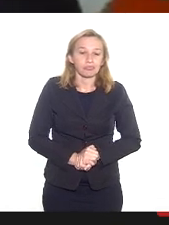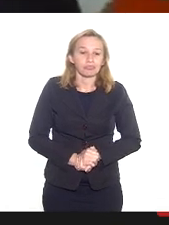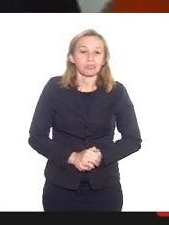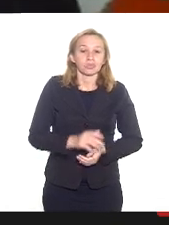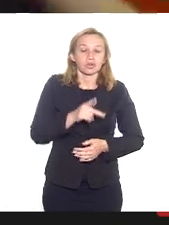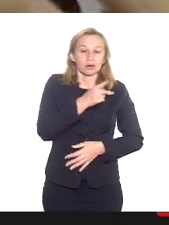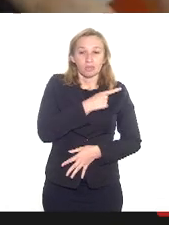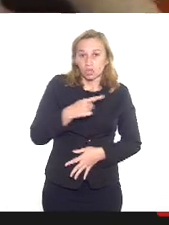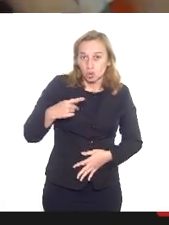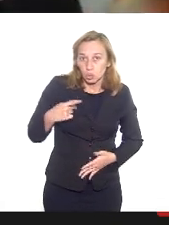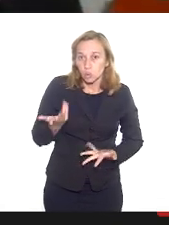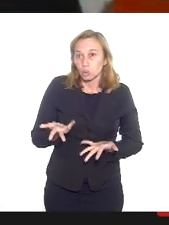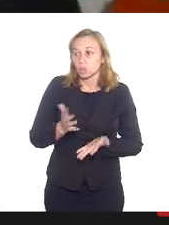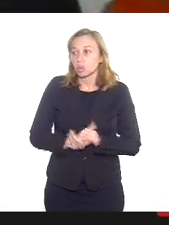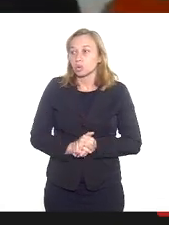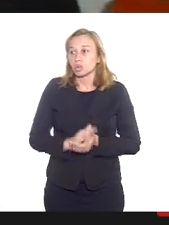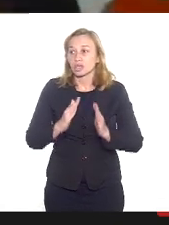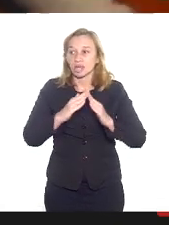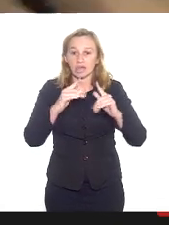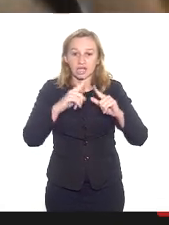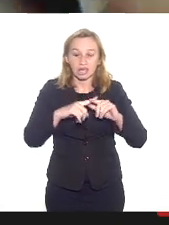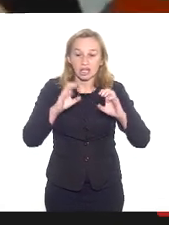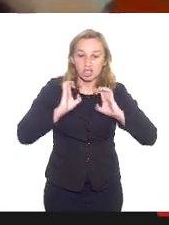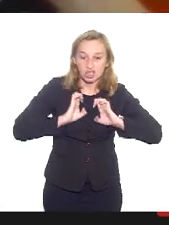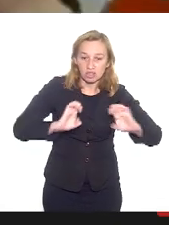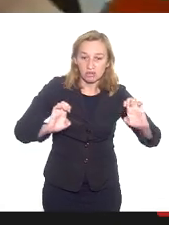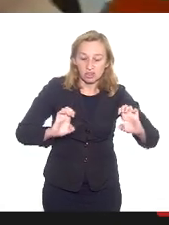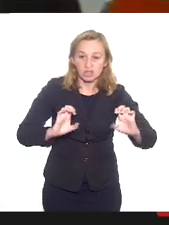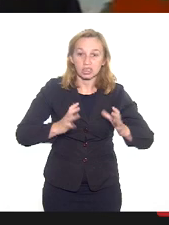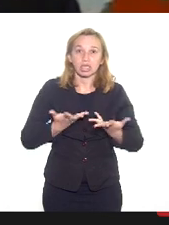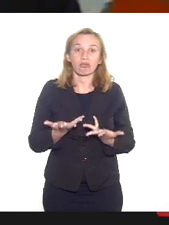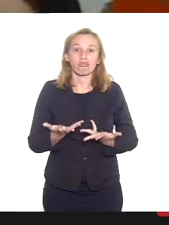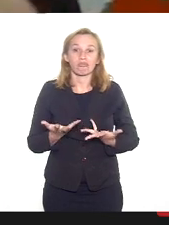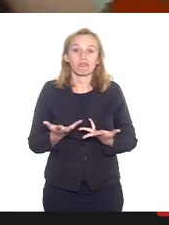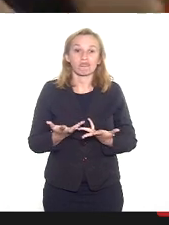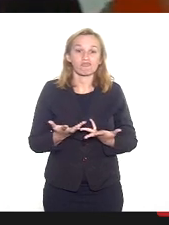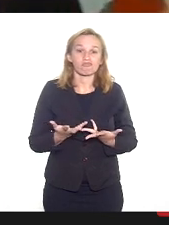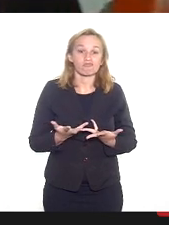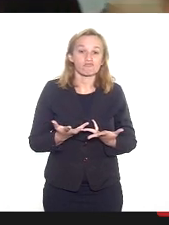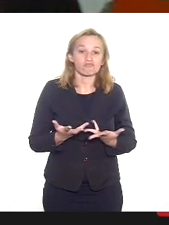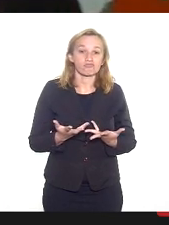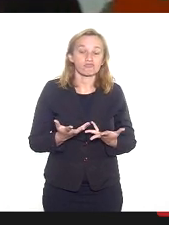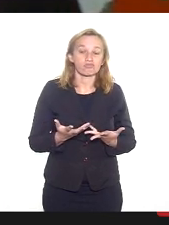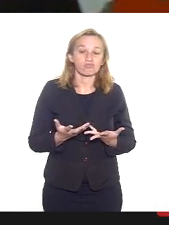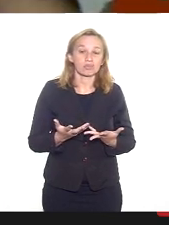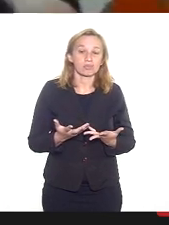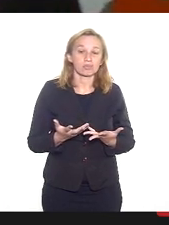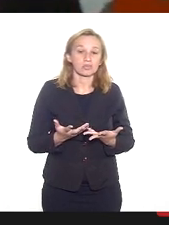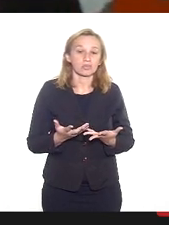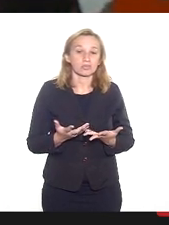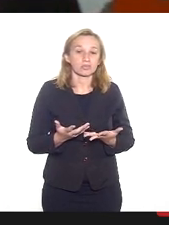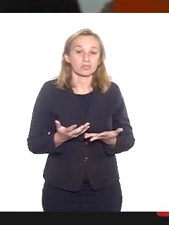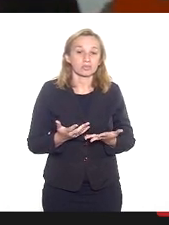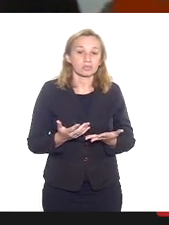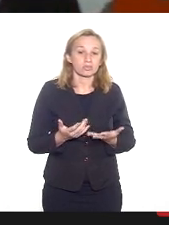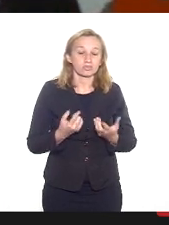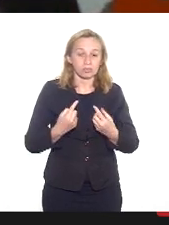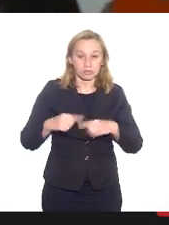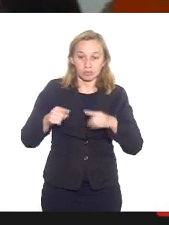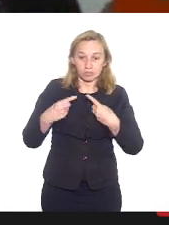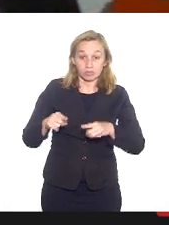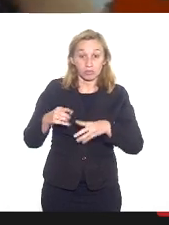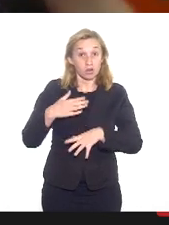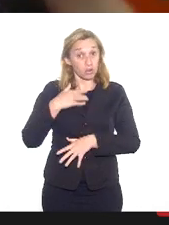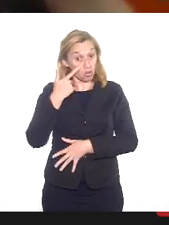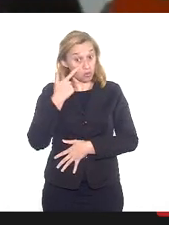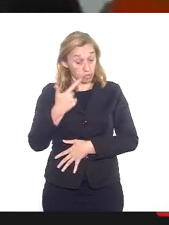pastores, da igreja evangélica com... da onde vem a maior parte dos ataques, a meu